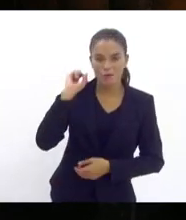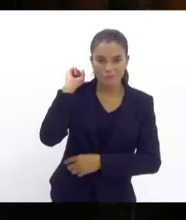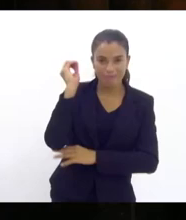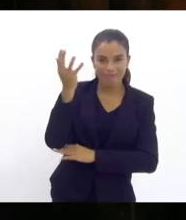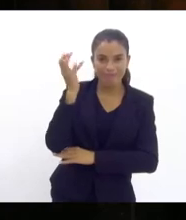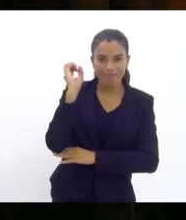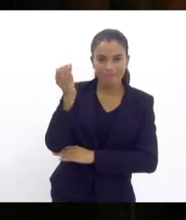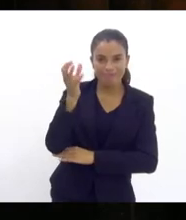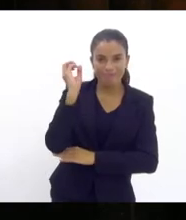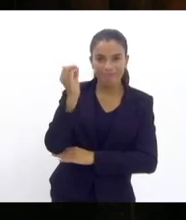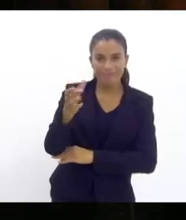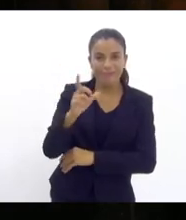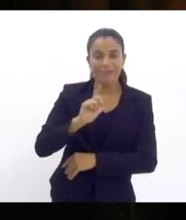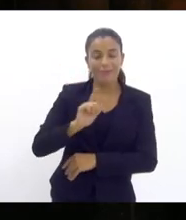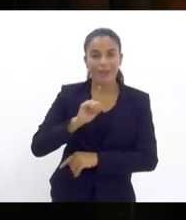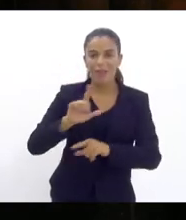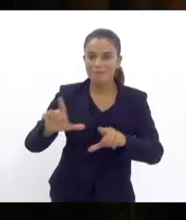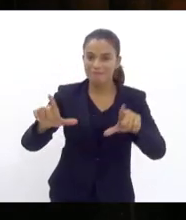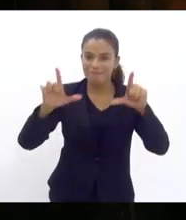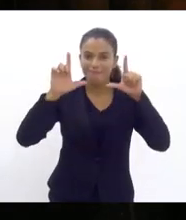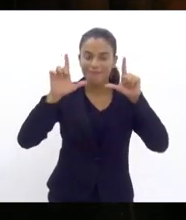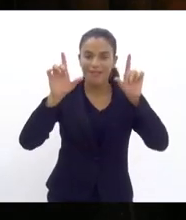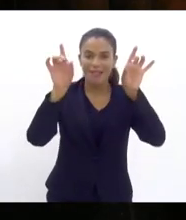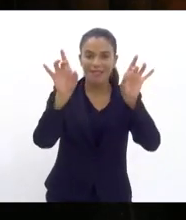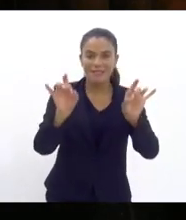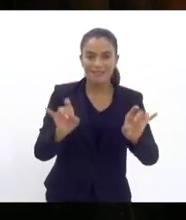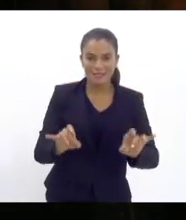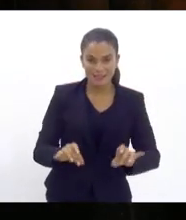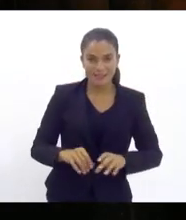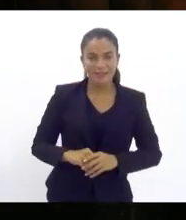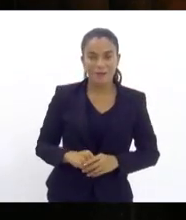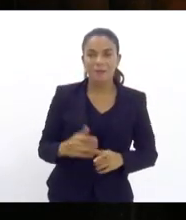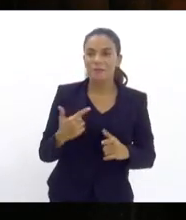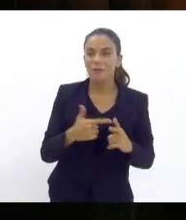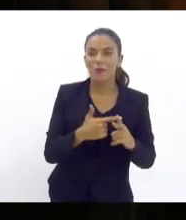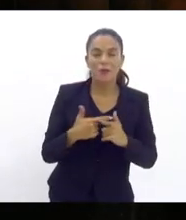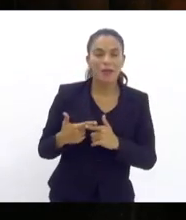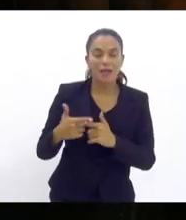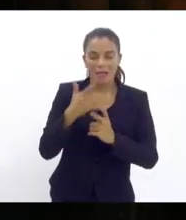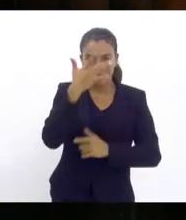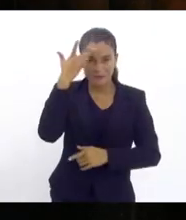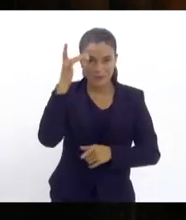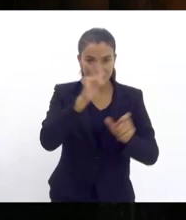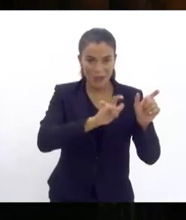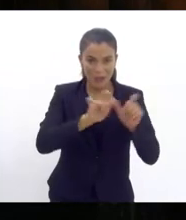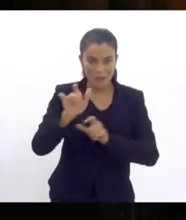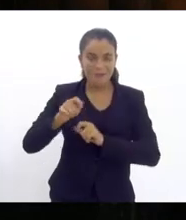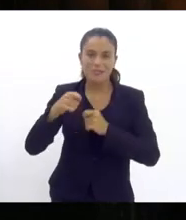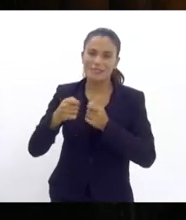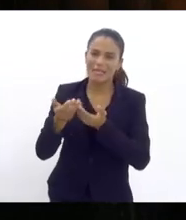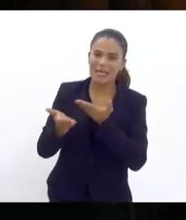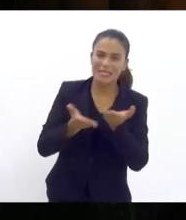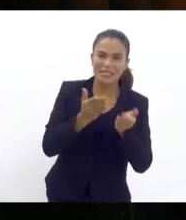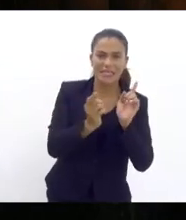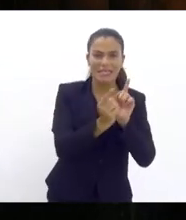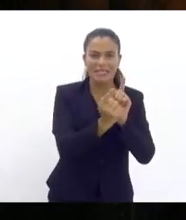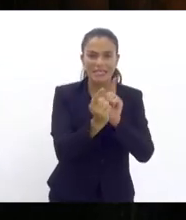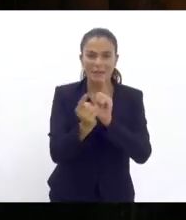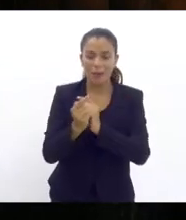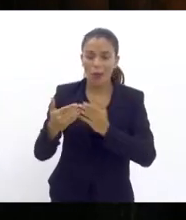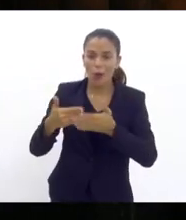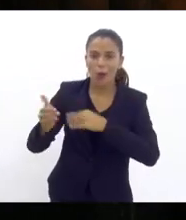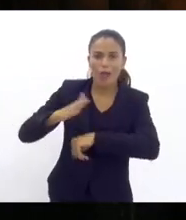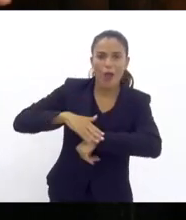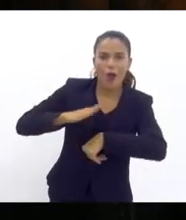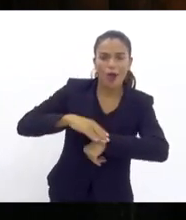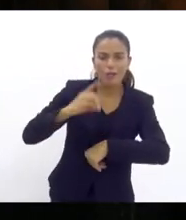tem um destaque especial porque as pessoas precisam de atendimento a qualquer dia do dia e da